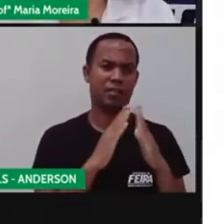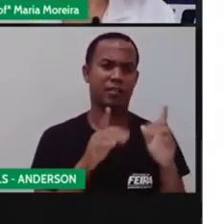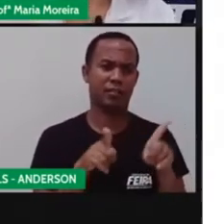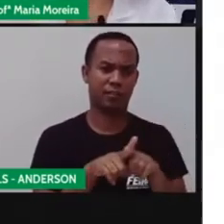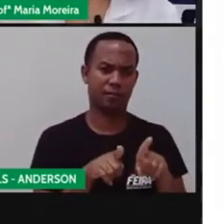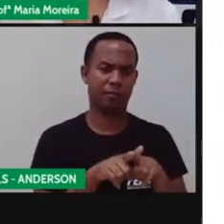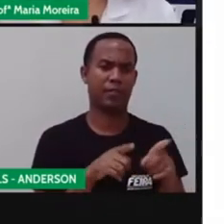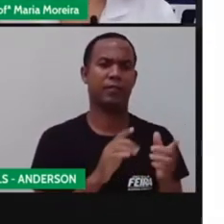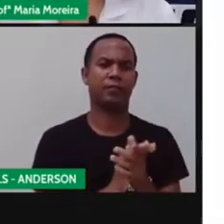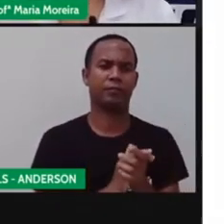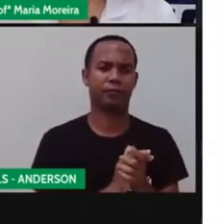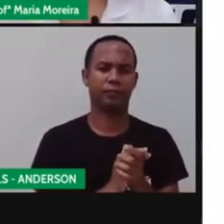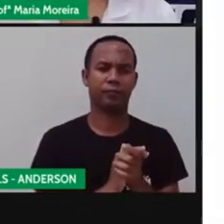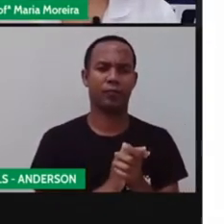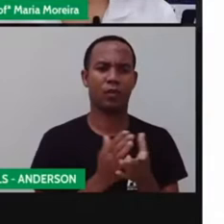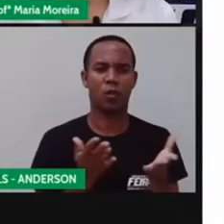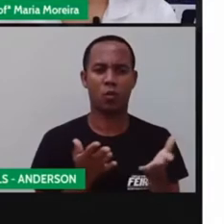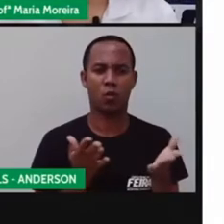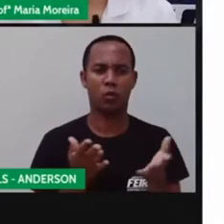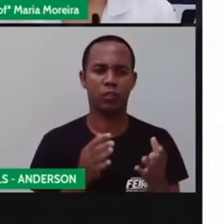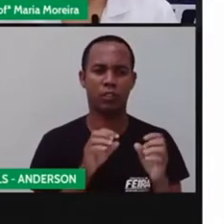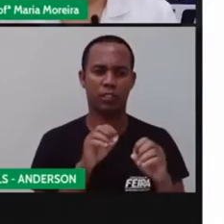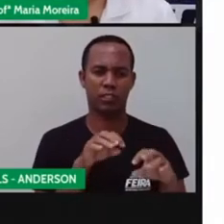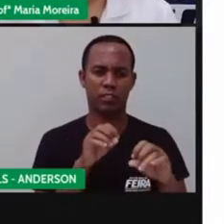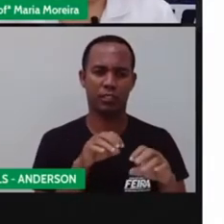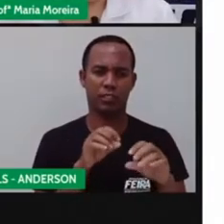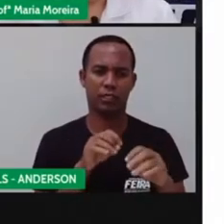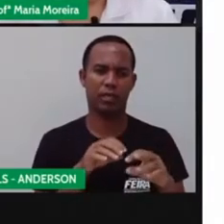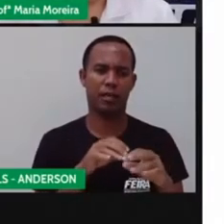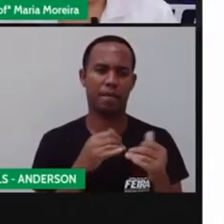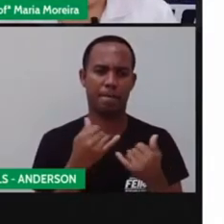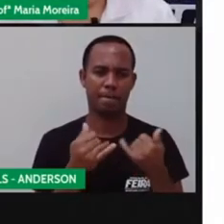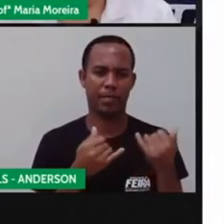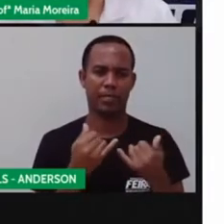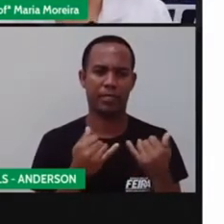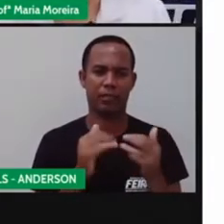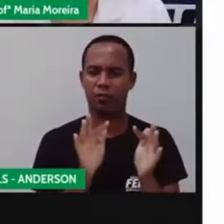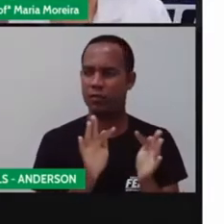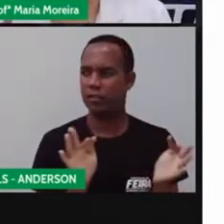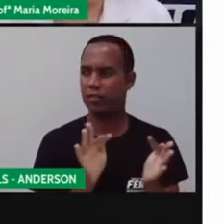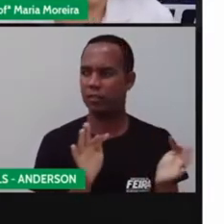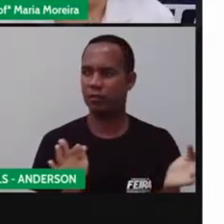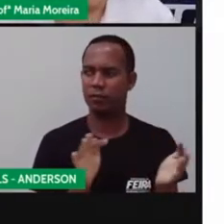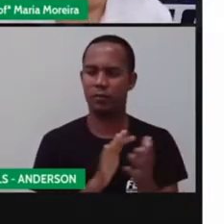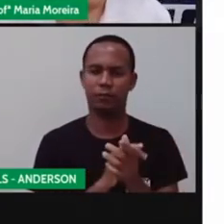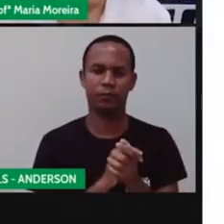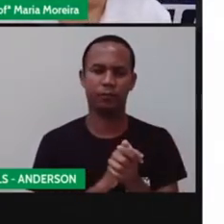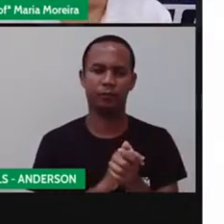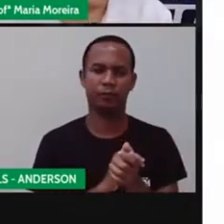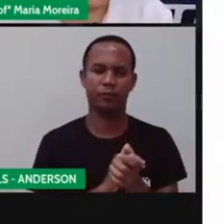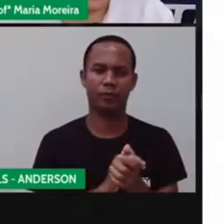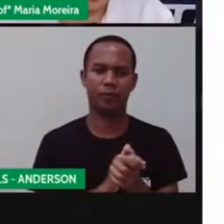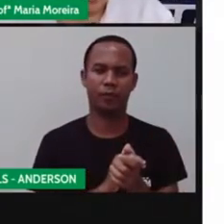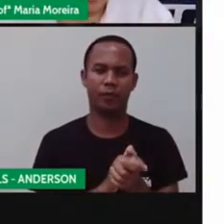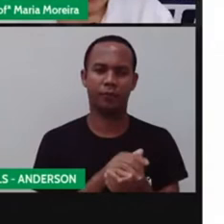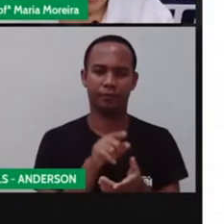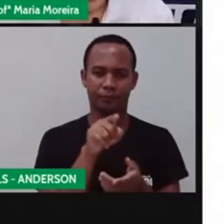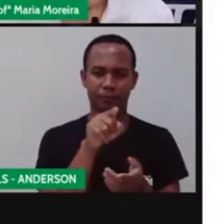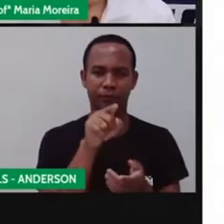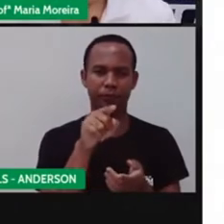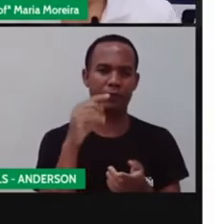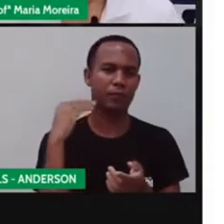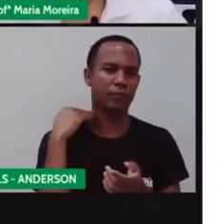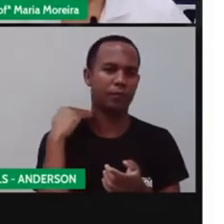casa e hoje vamos ensinar um brinquedinho bem simples em casa também, tá? Esse brinquedo aí é Banco Imobiliário.